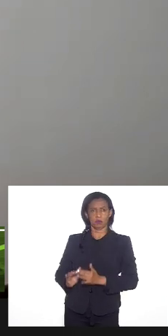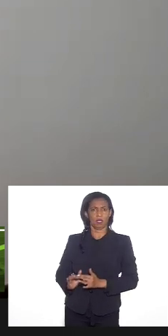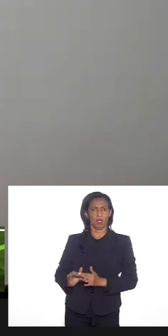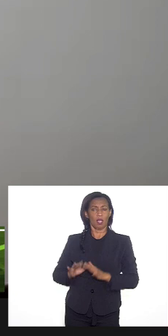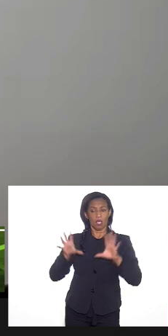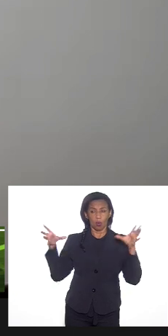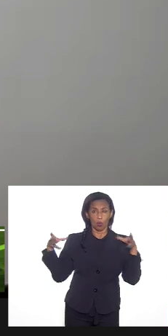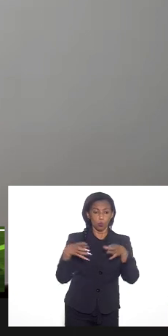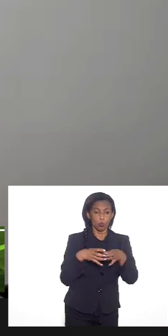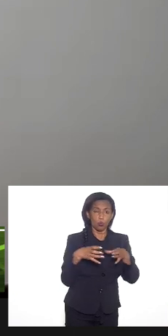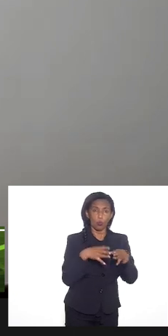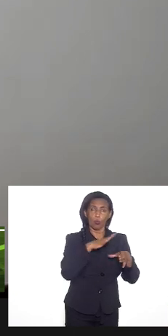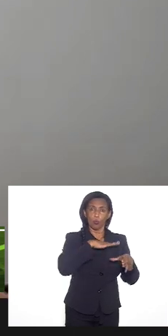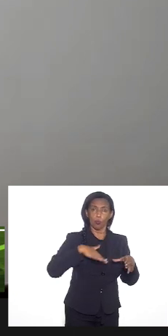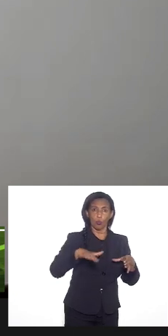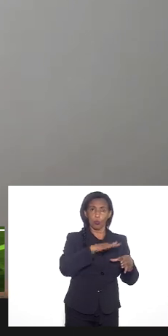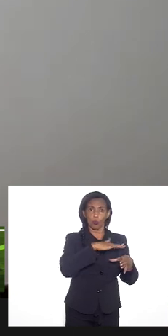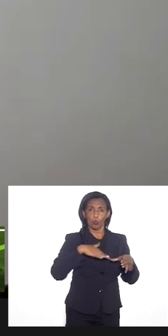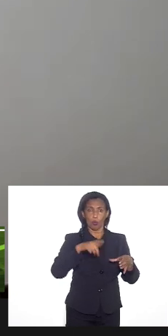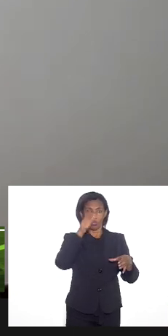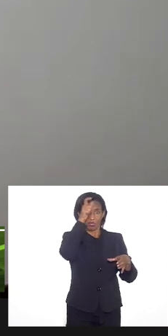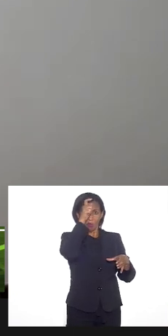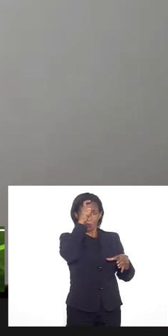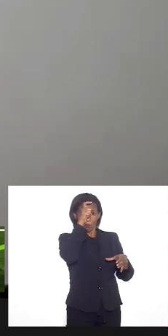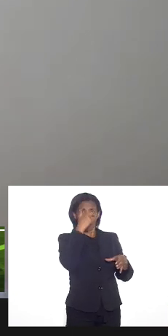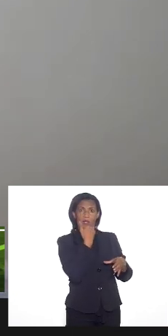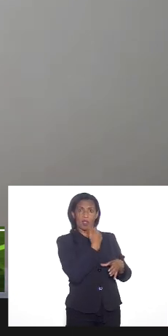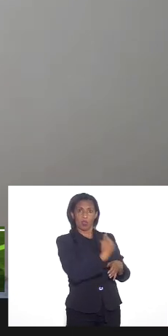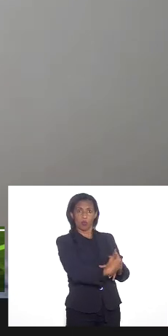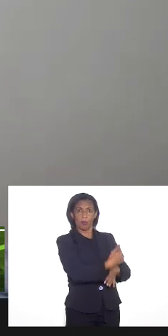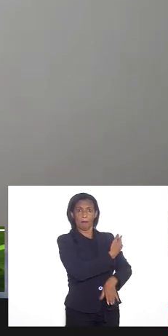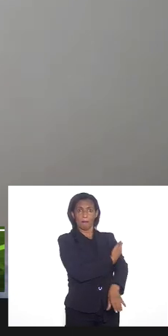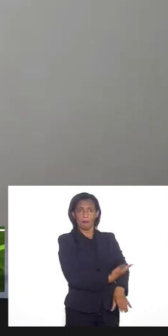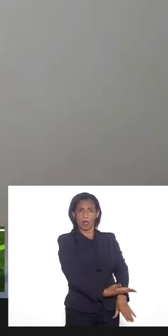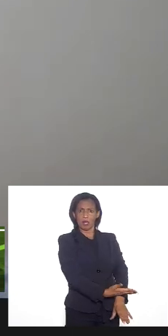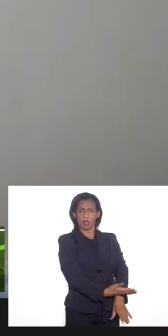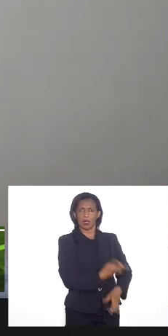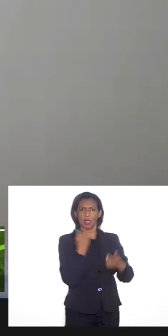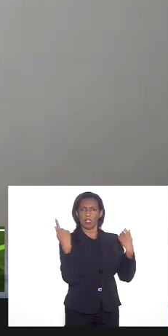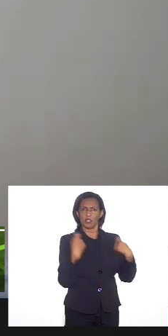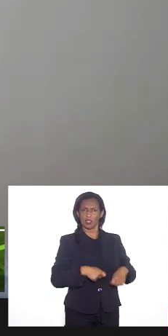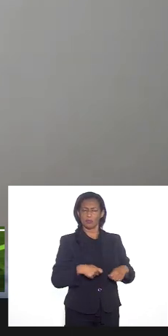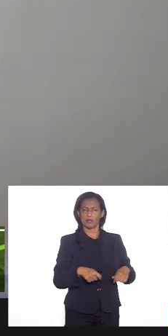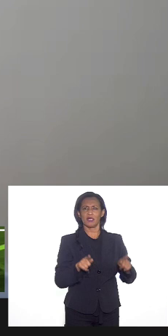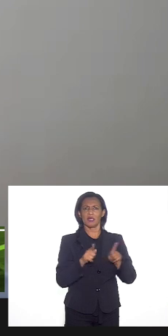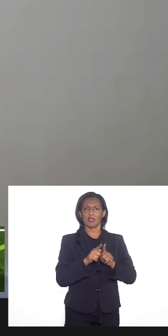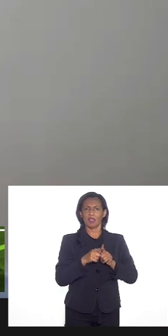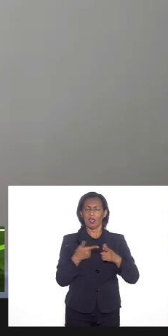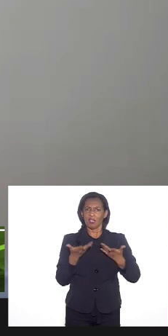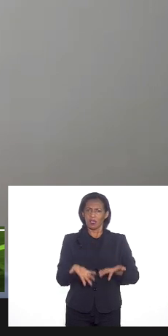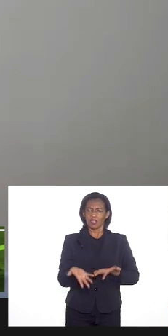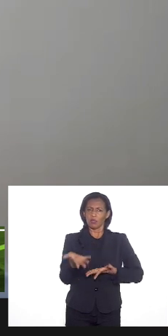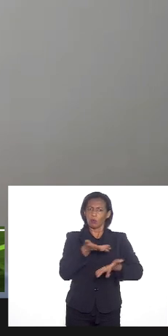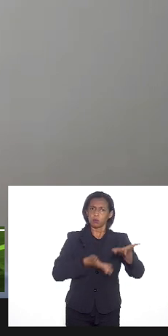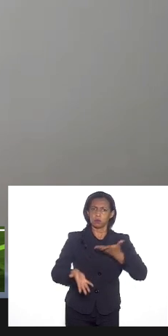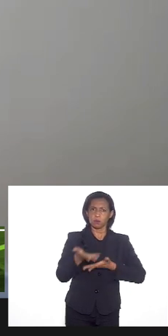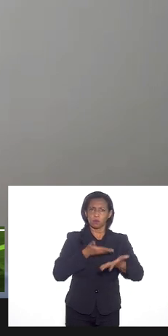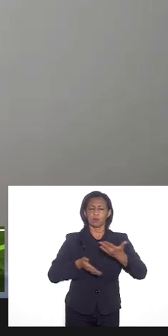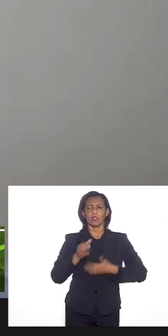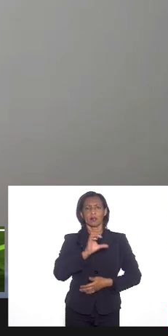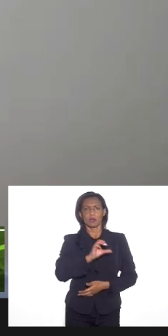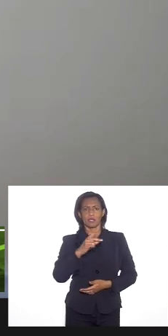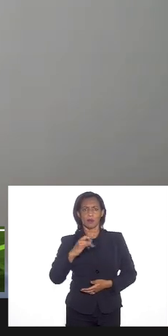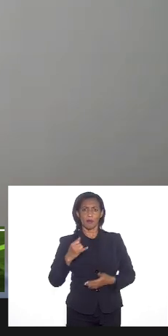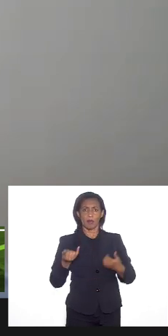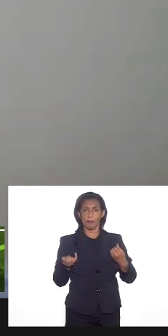imposta pela hegemonia linguística branca a gente precisa aliás acho que uma das importantes contribuições que a nossa CPI pode oferecer